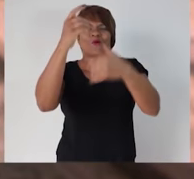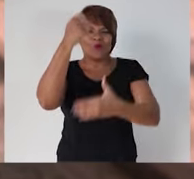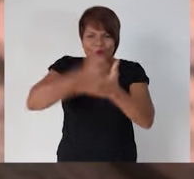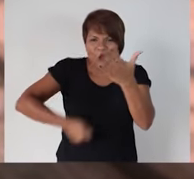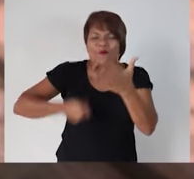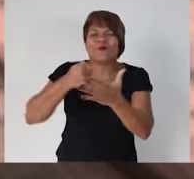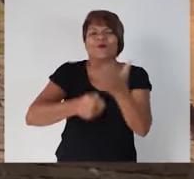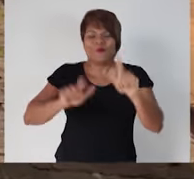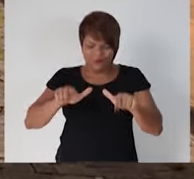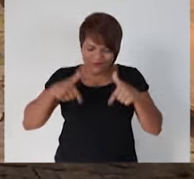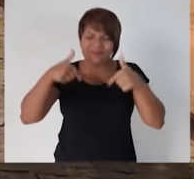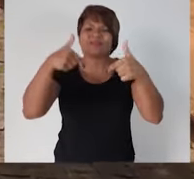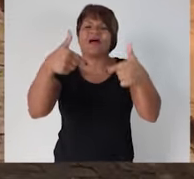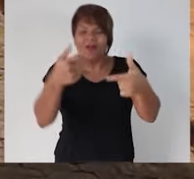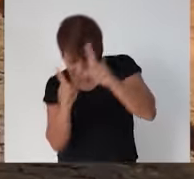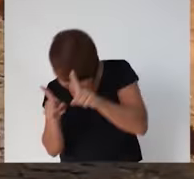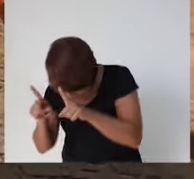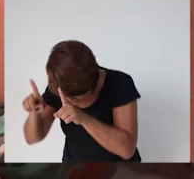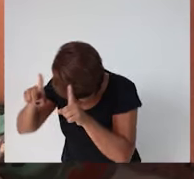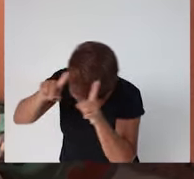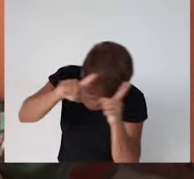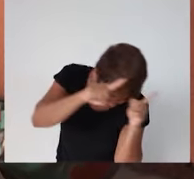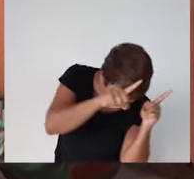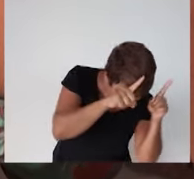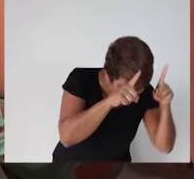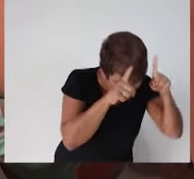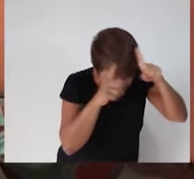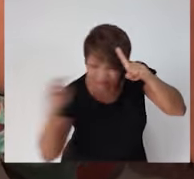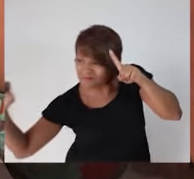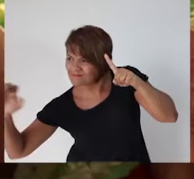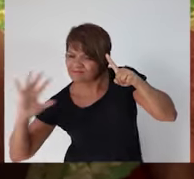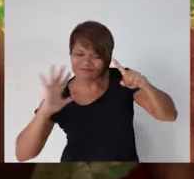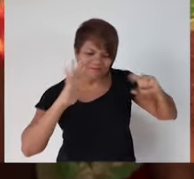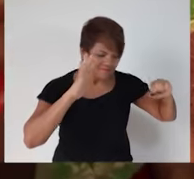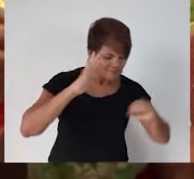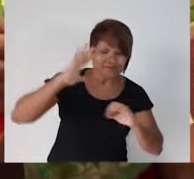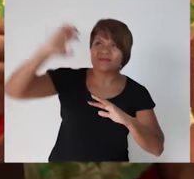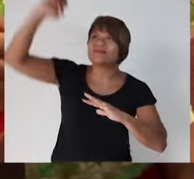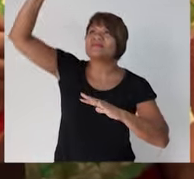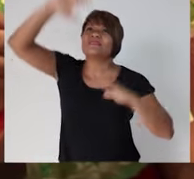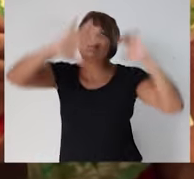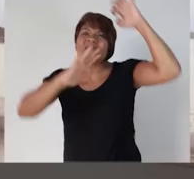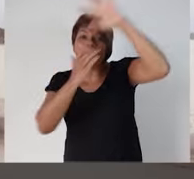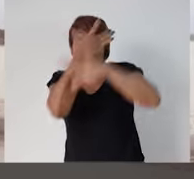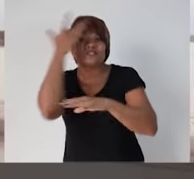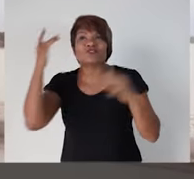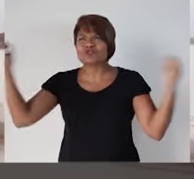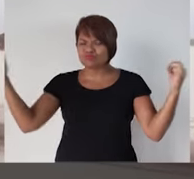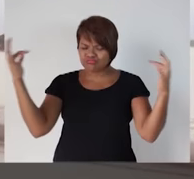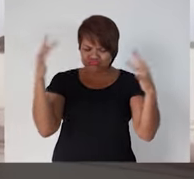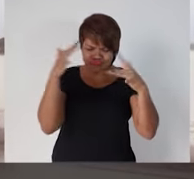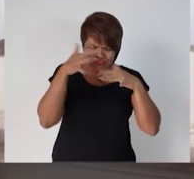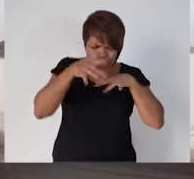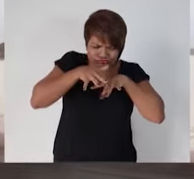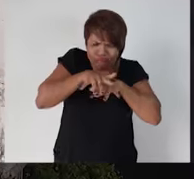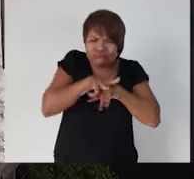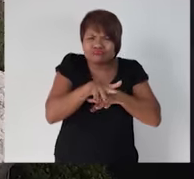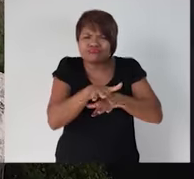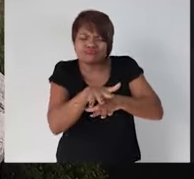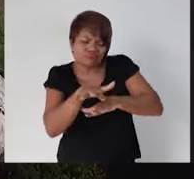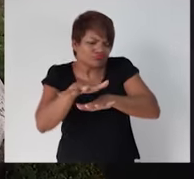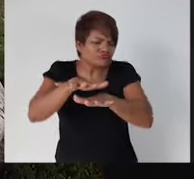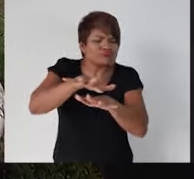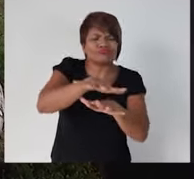E foi emaranhando essa gente, de norte a sul, de